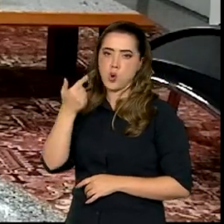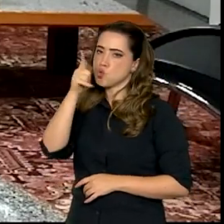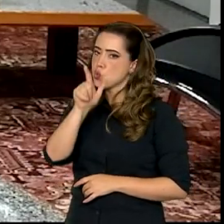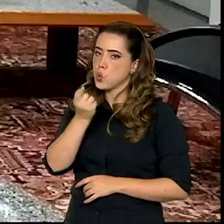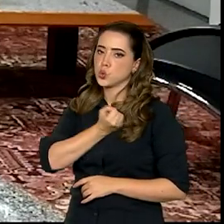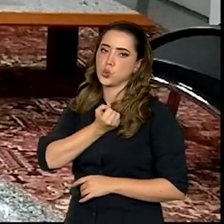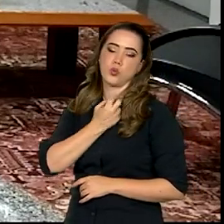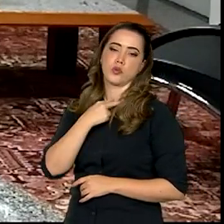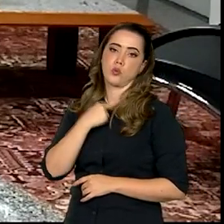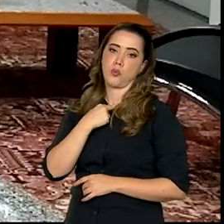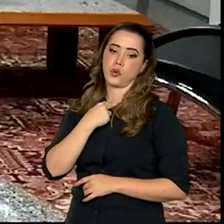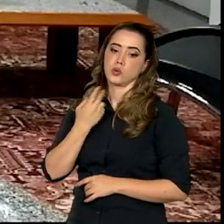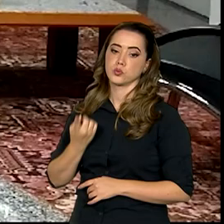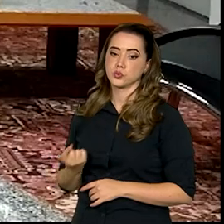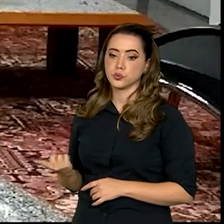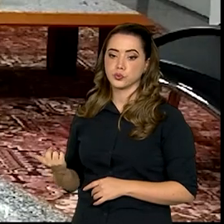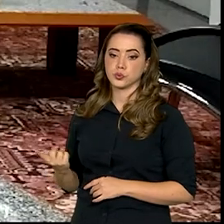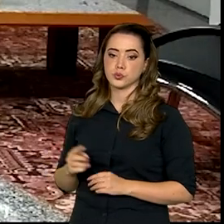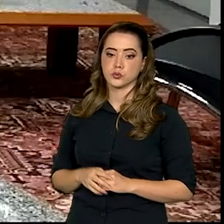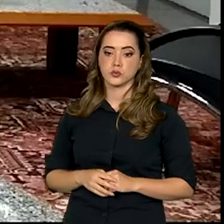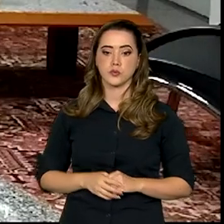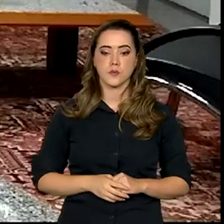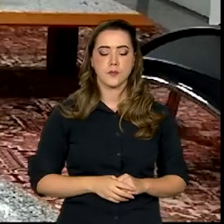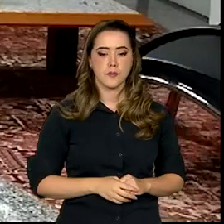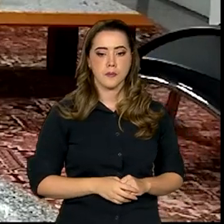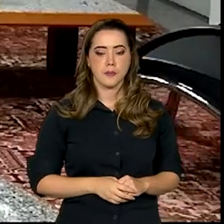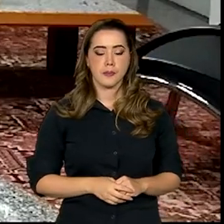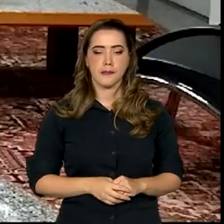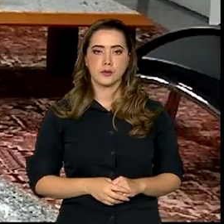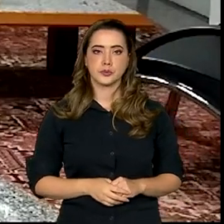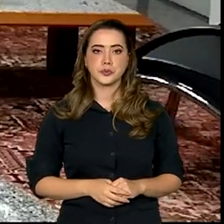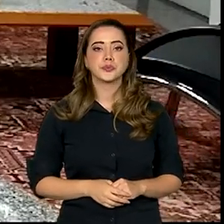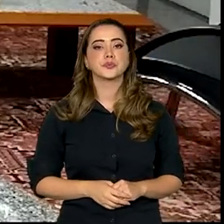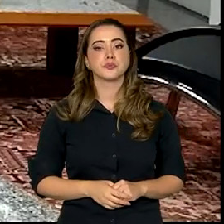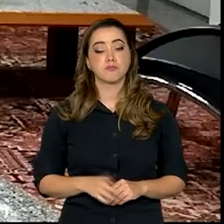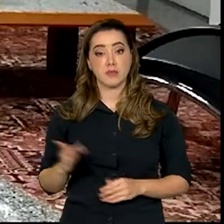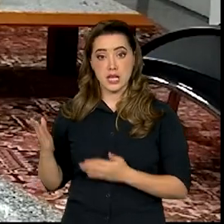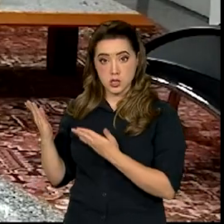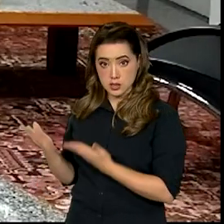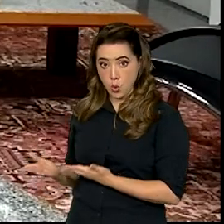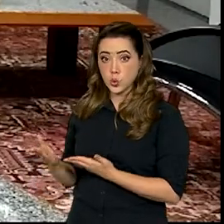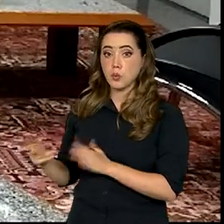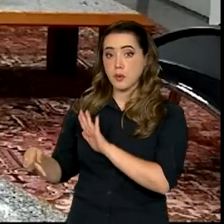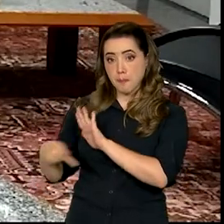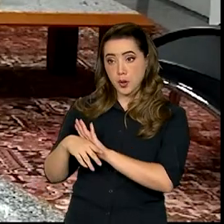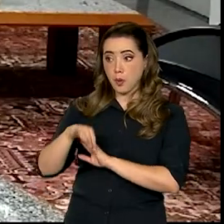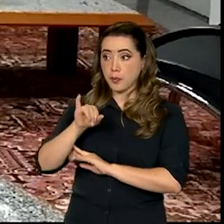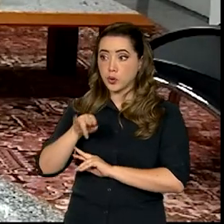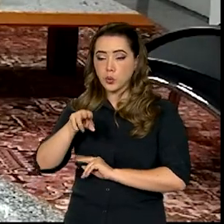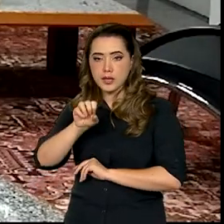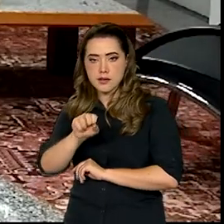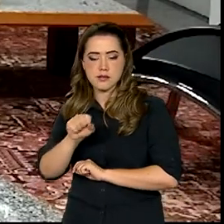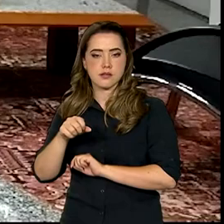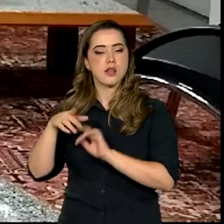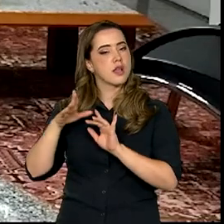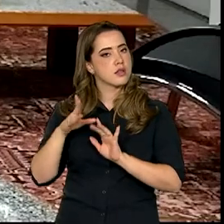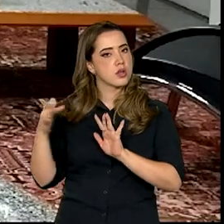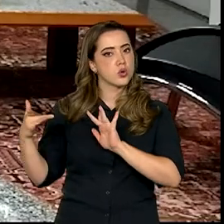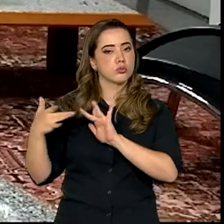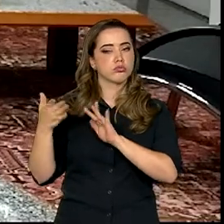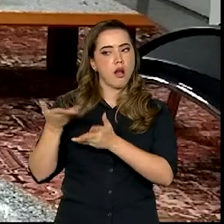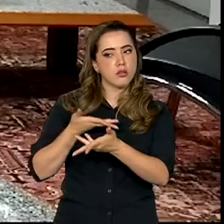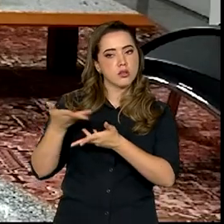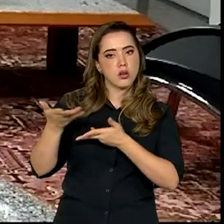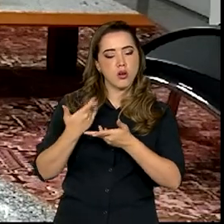-2135-0135. Esse é o número nosso. Faça isso, aceite essa